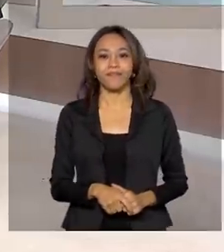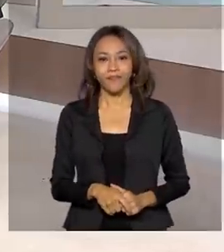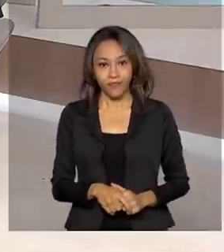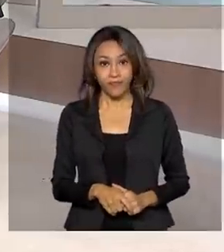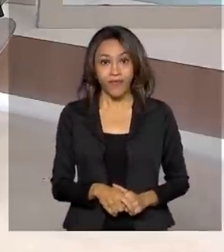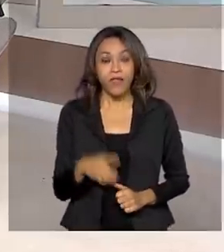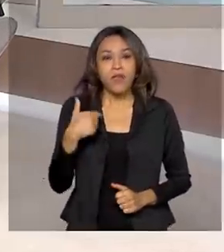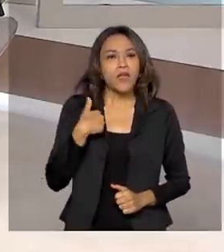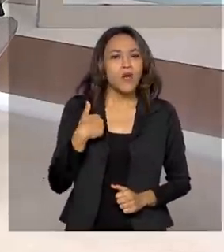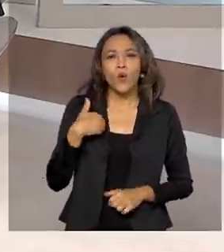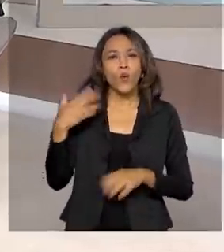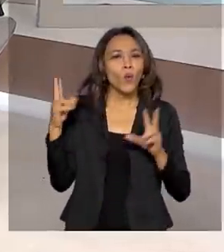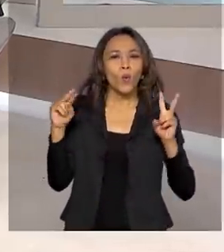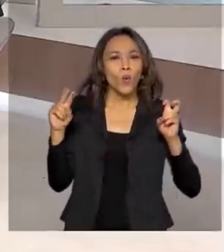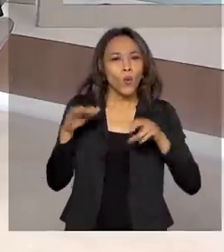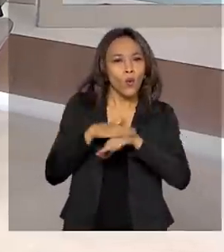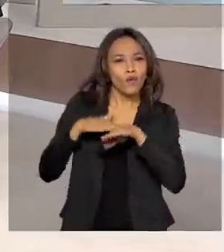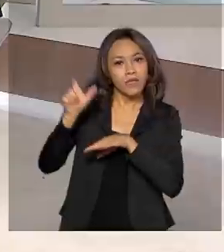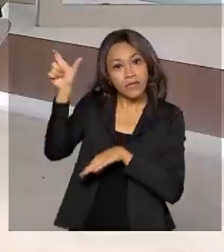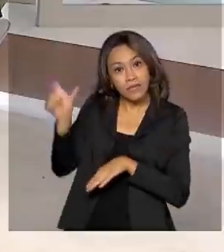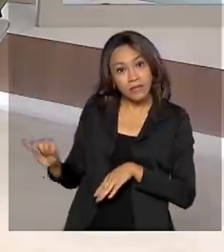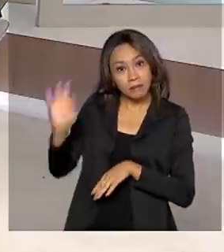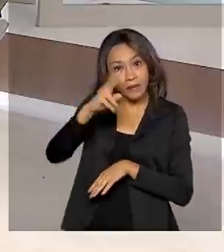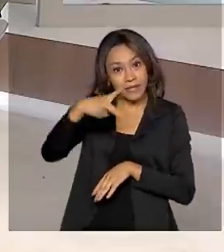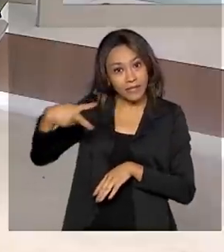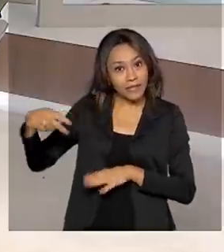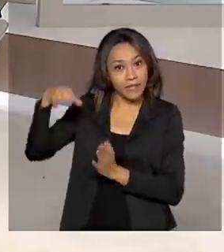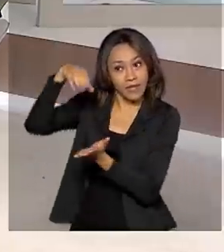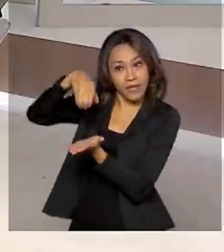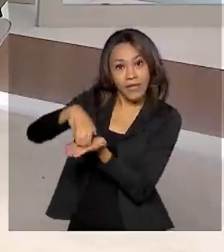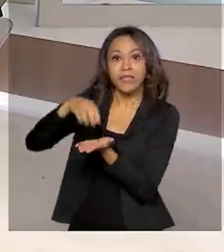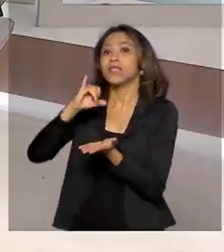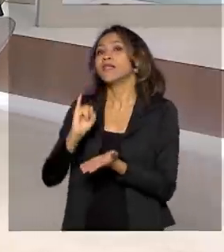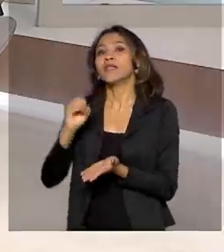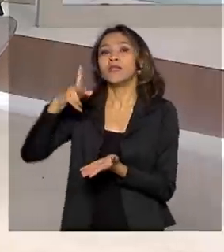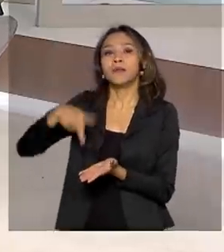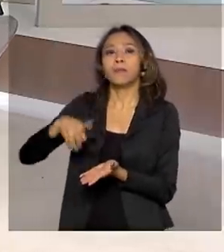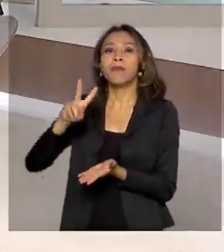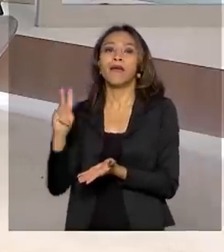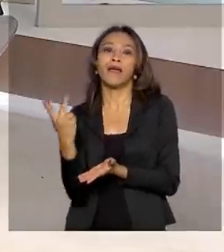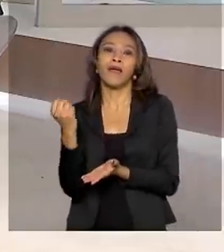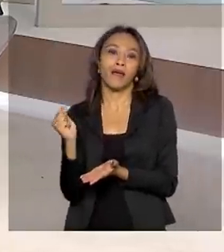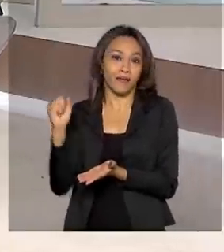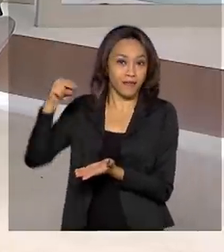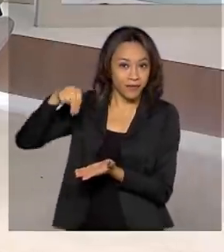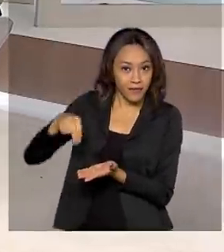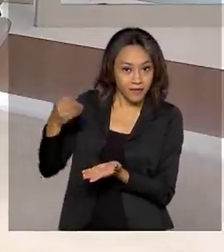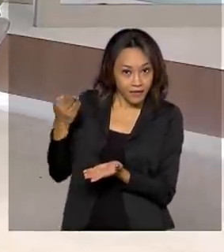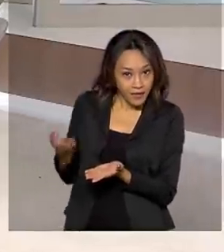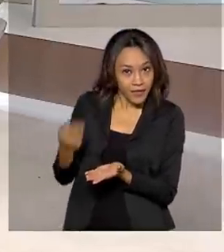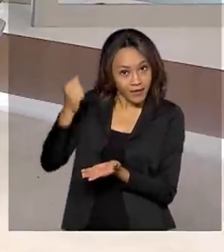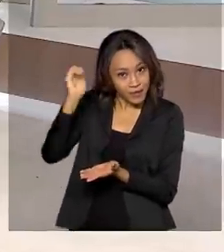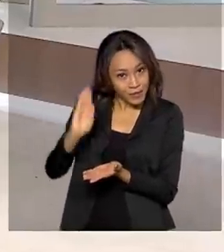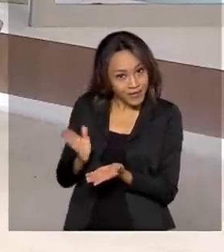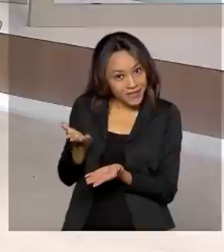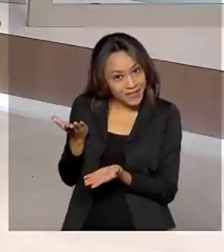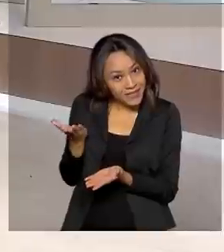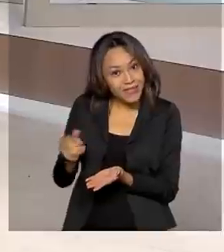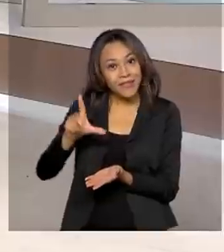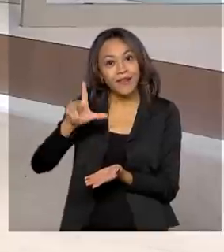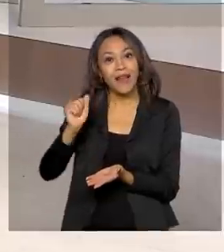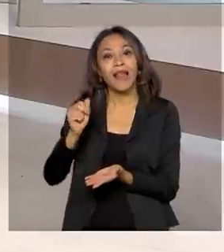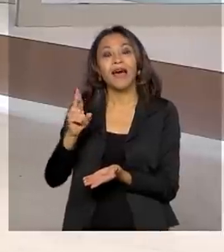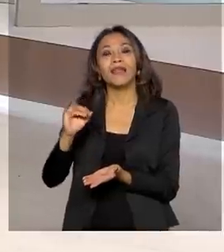Eu conversei com a presidente do Instituto do Patrimônio Histórico e Artístico Nacional, Larissa